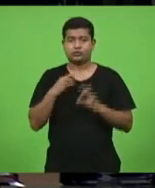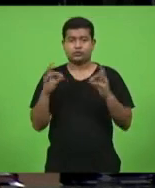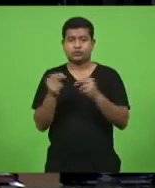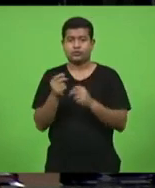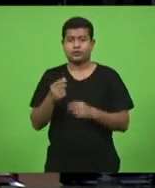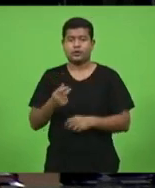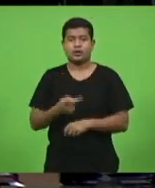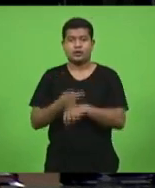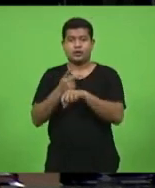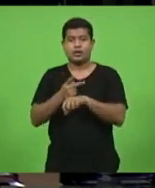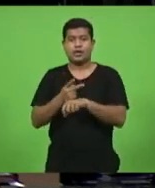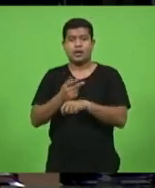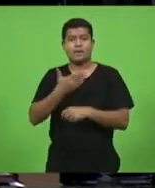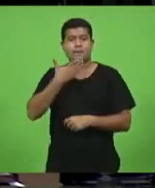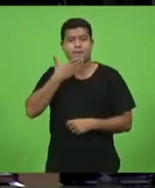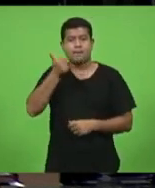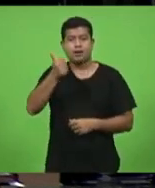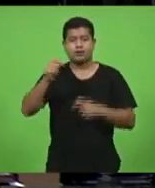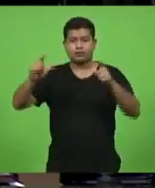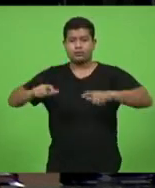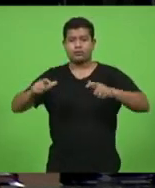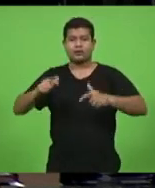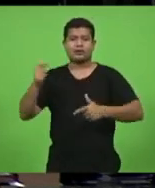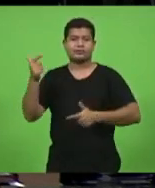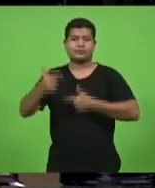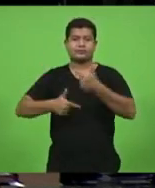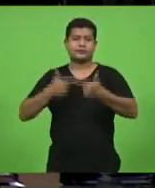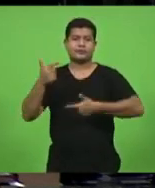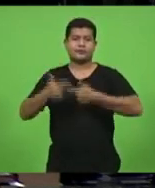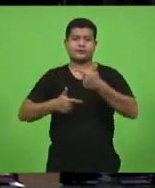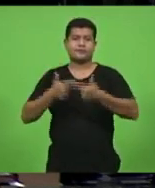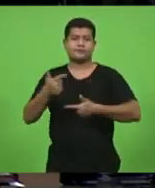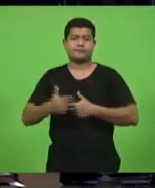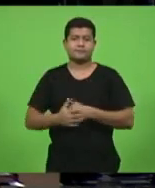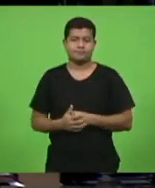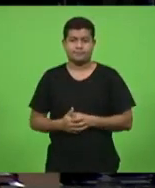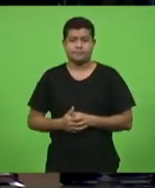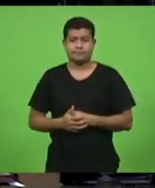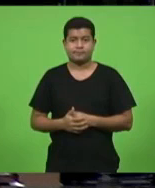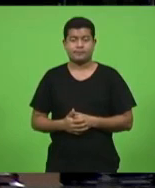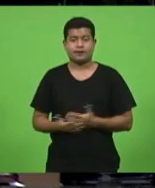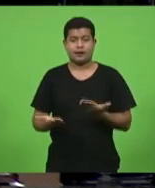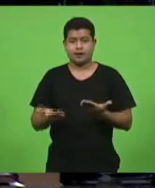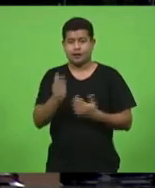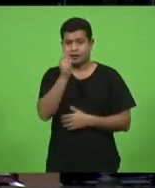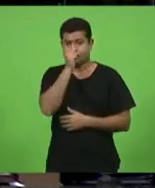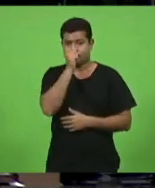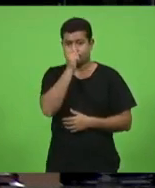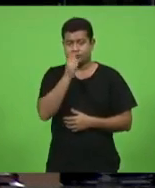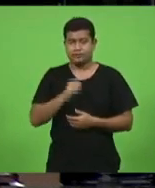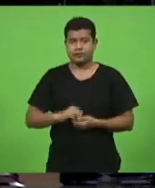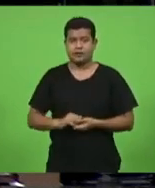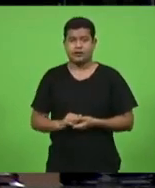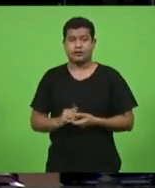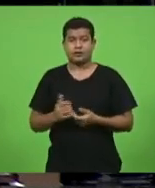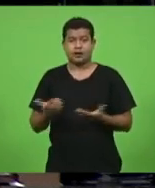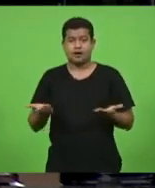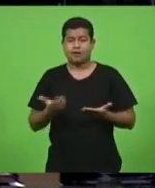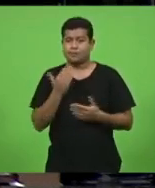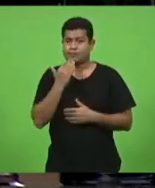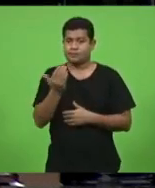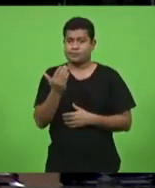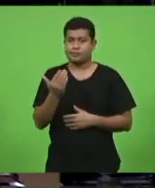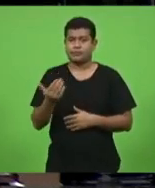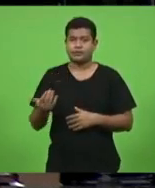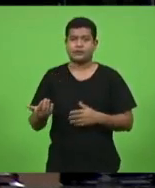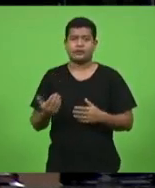para se trabalhar deputado João Amin apelando ao ministro de infraestrutura que realiza o projeto de construção do trecho rodoviário de 30